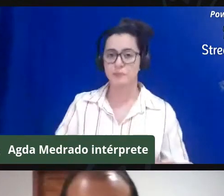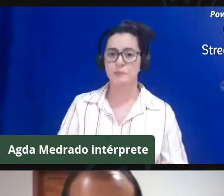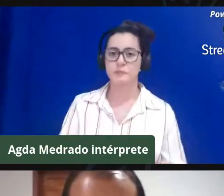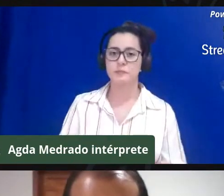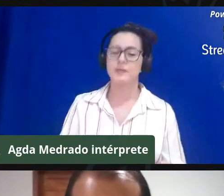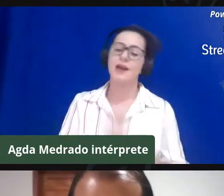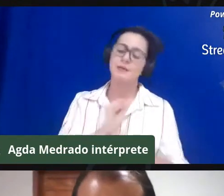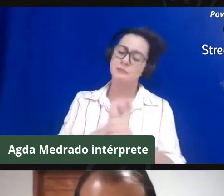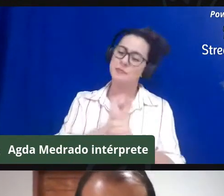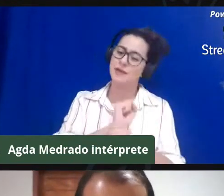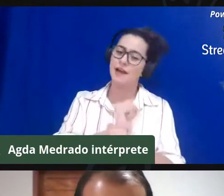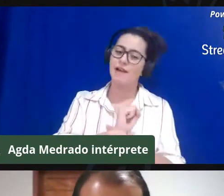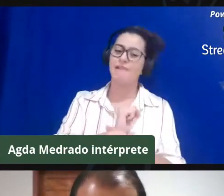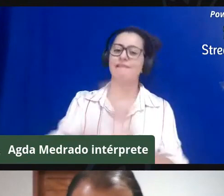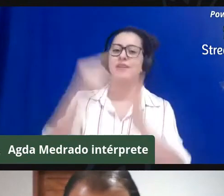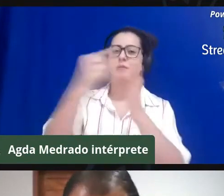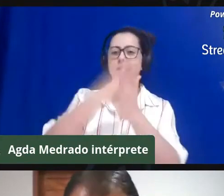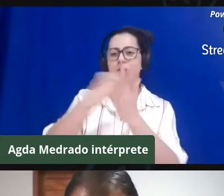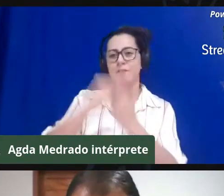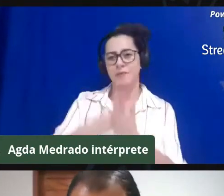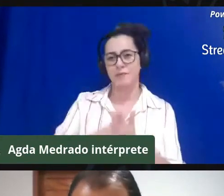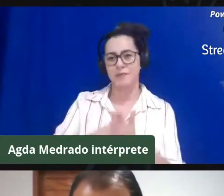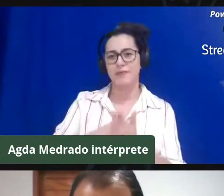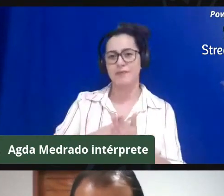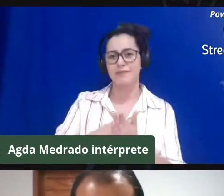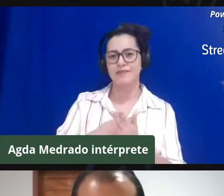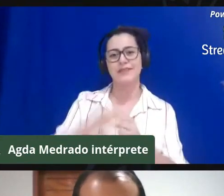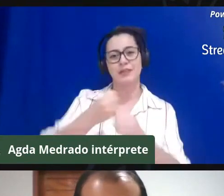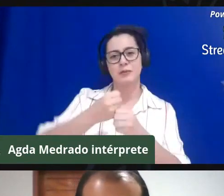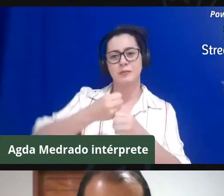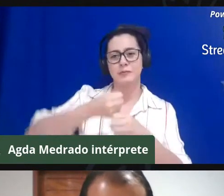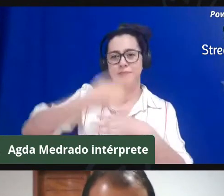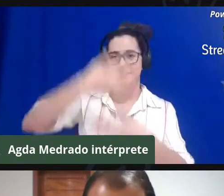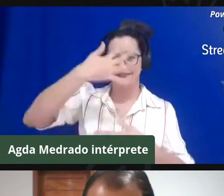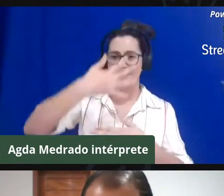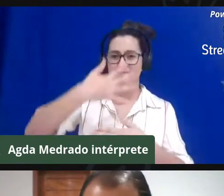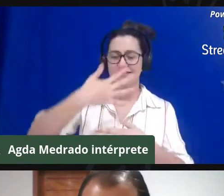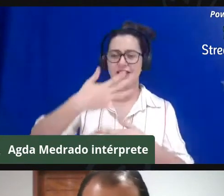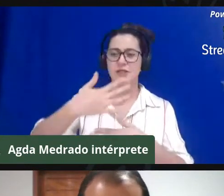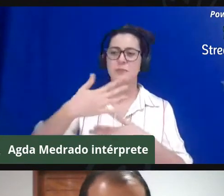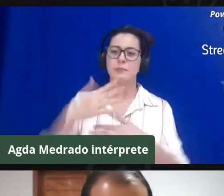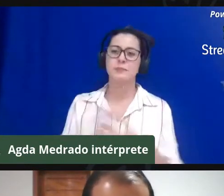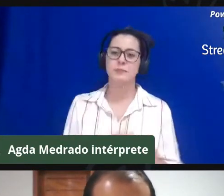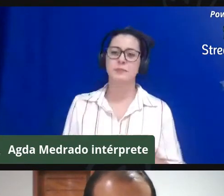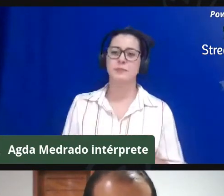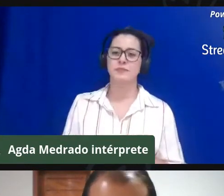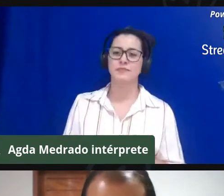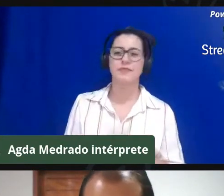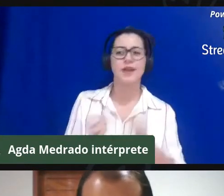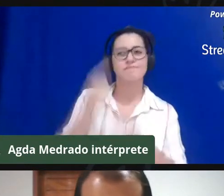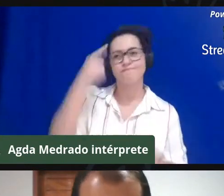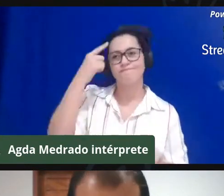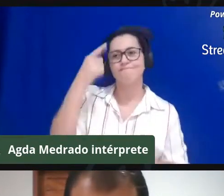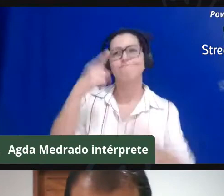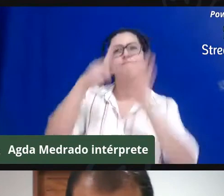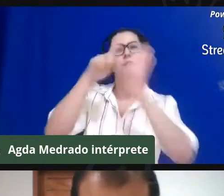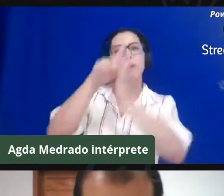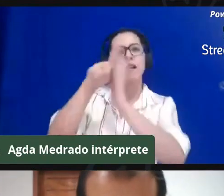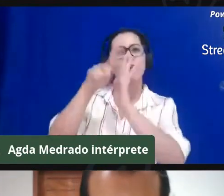as questões e perguntas do público aqui no chat. O pessoal vai formulando aí e, na medida que vai formulando, a gente vai colocando aqui